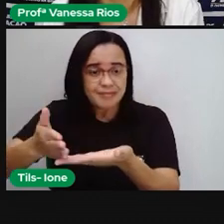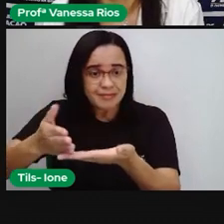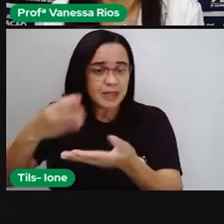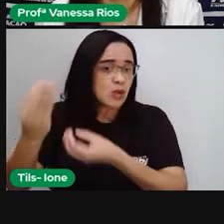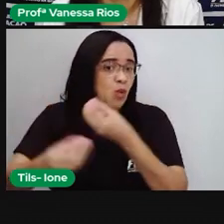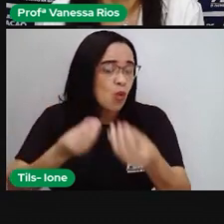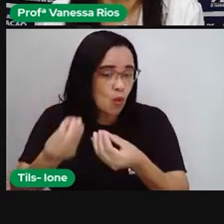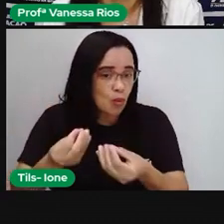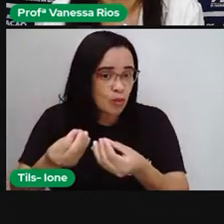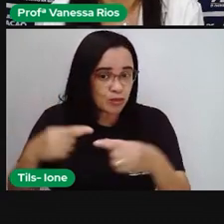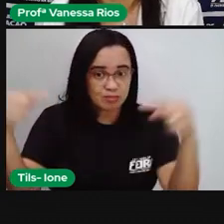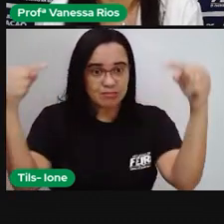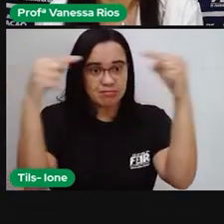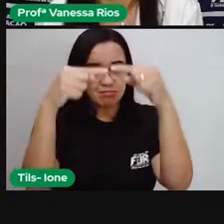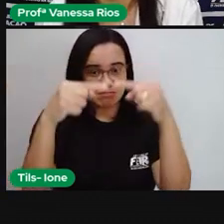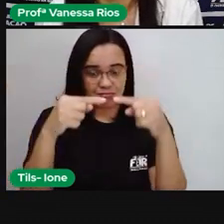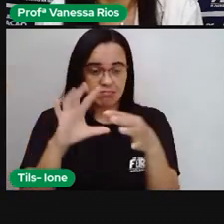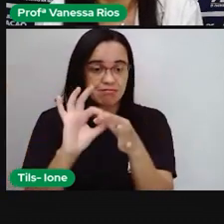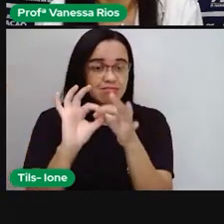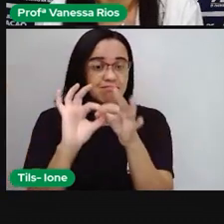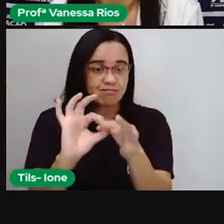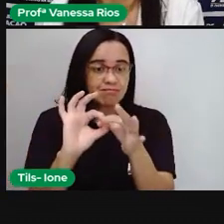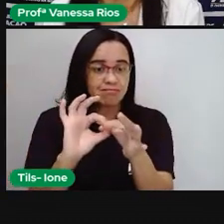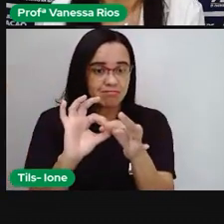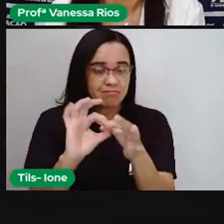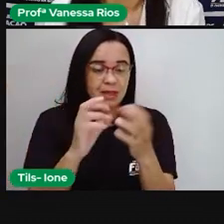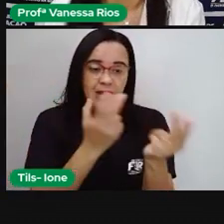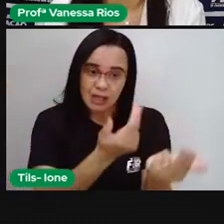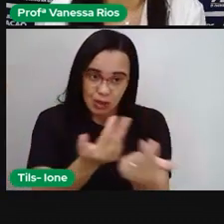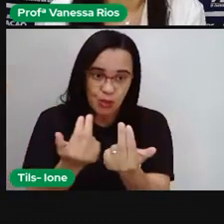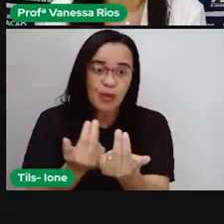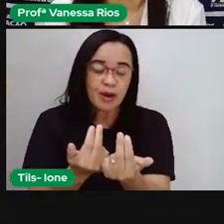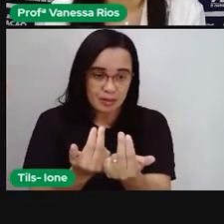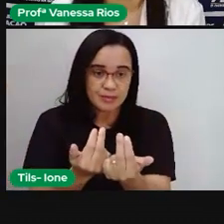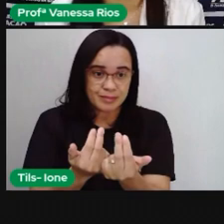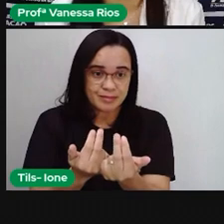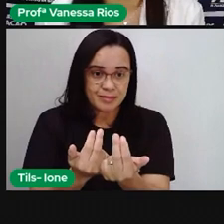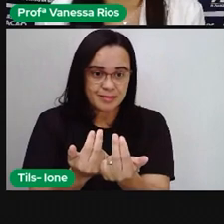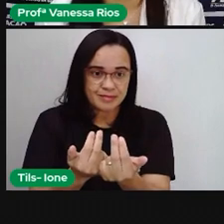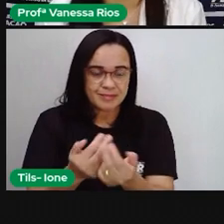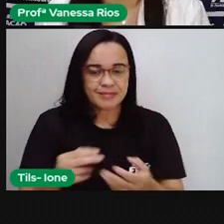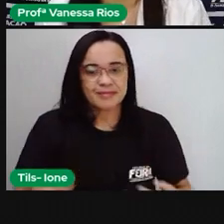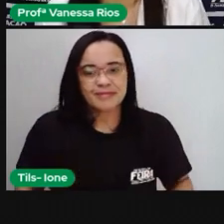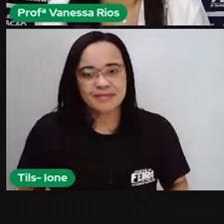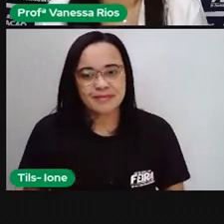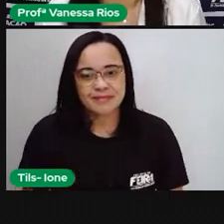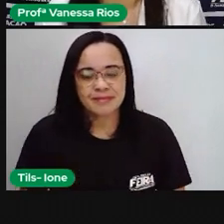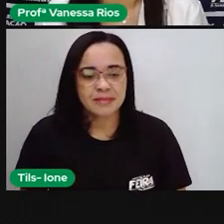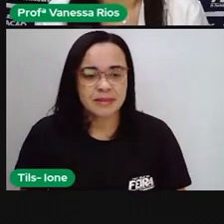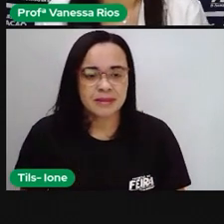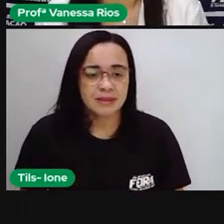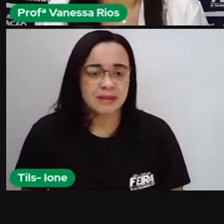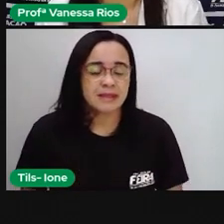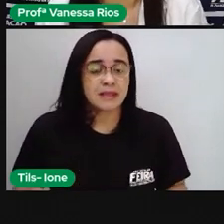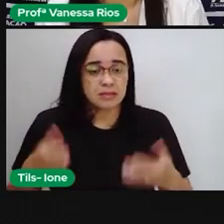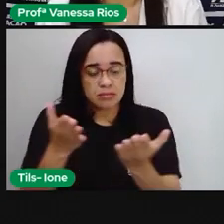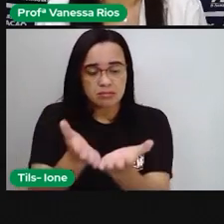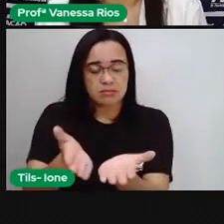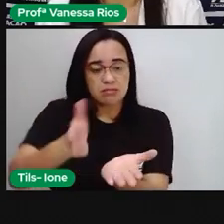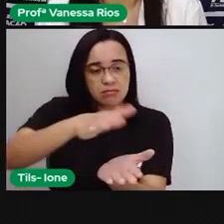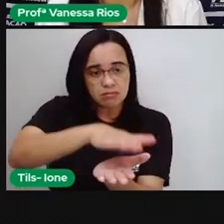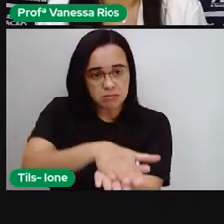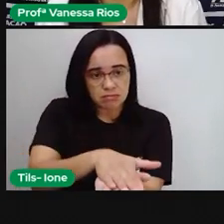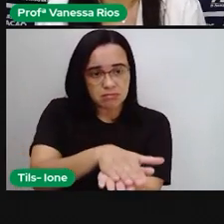devem coincidir perfeitamente quando sobrepostas. Então, é como se a gente dobrasse algo